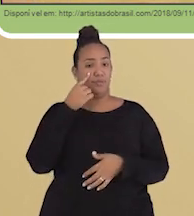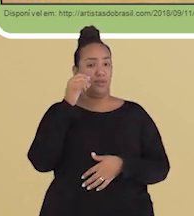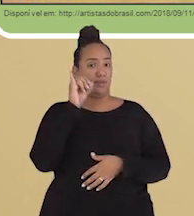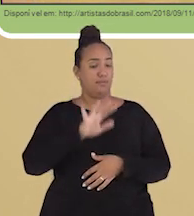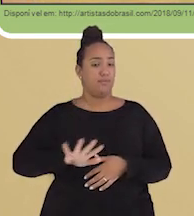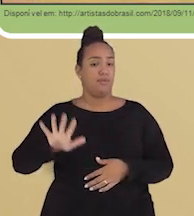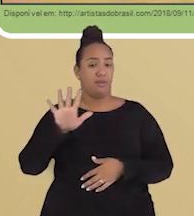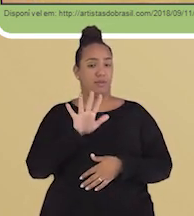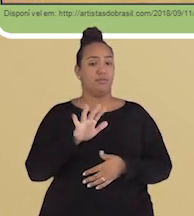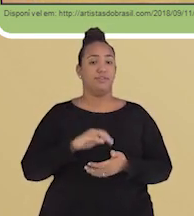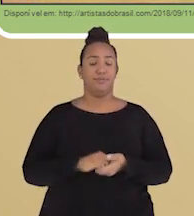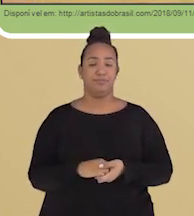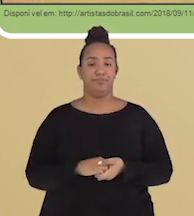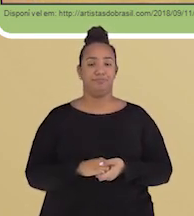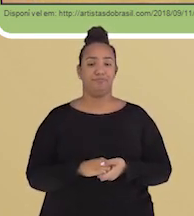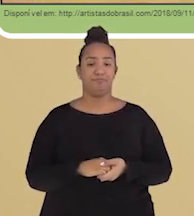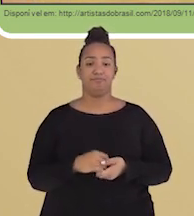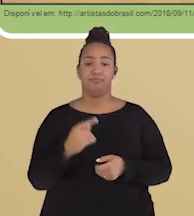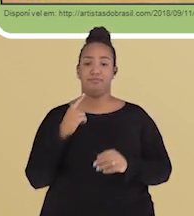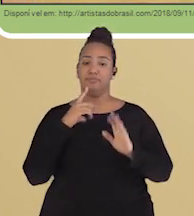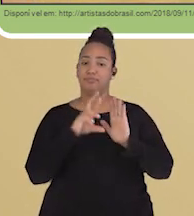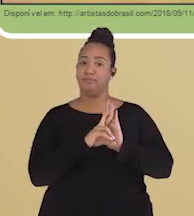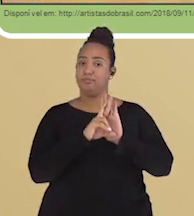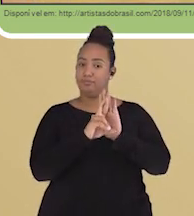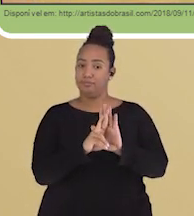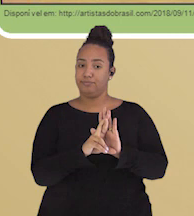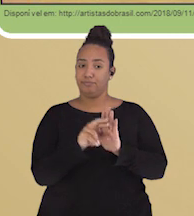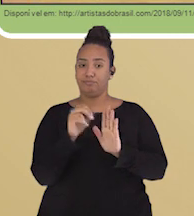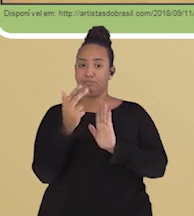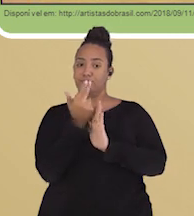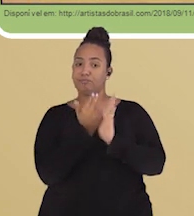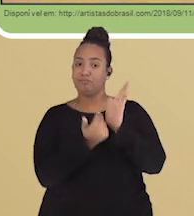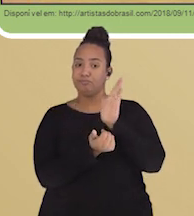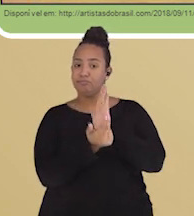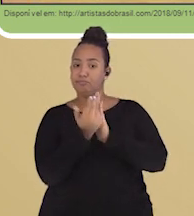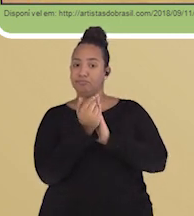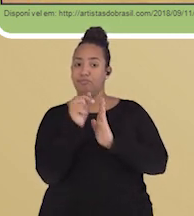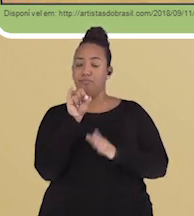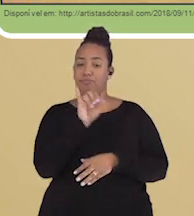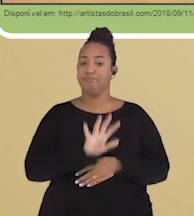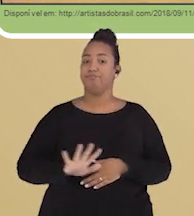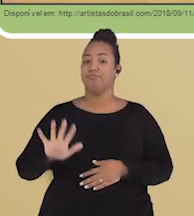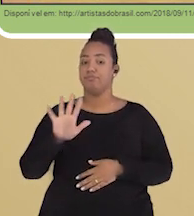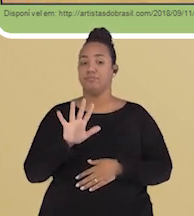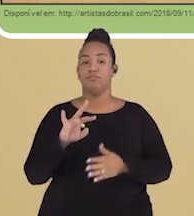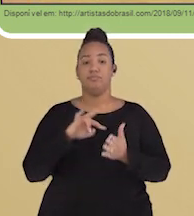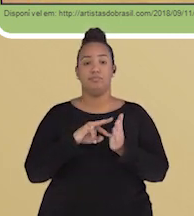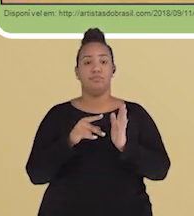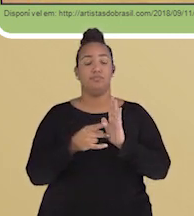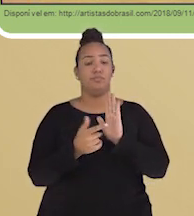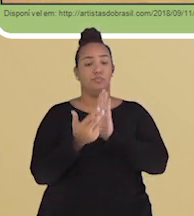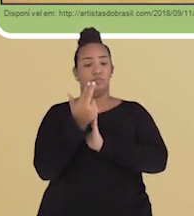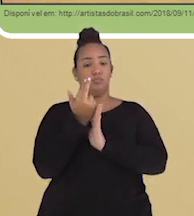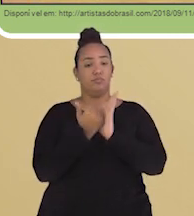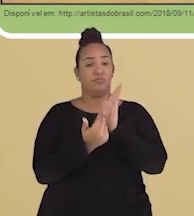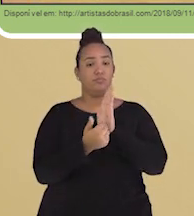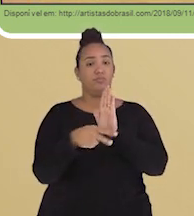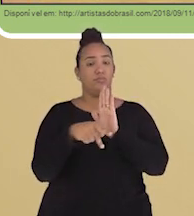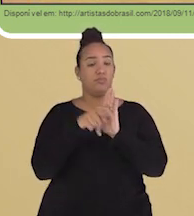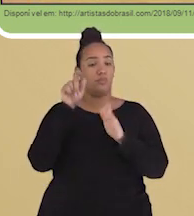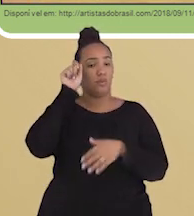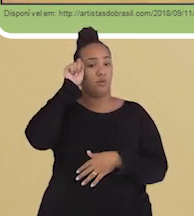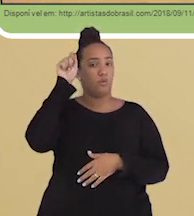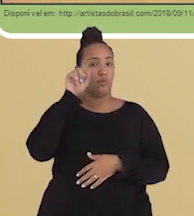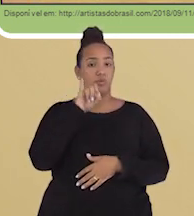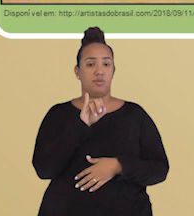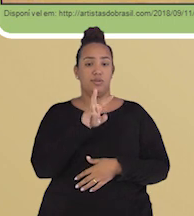Nela, podemos ver a representação de um quadro. Essa imagem representa um quadro pintado pelo artista